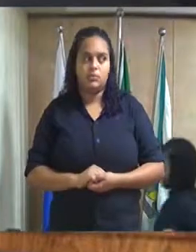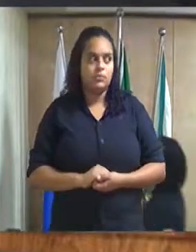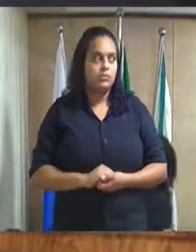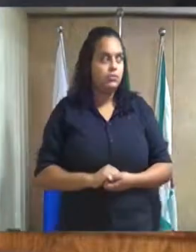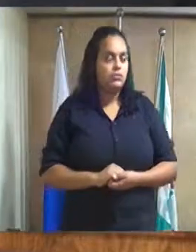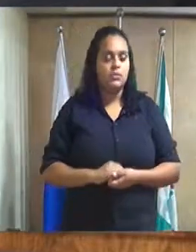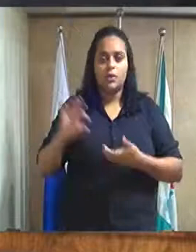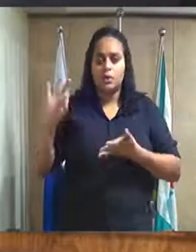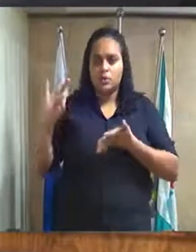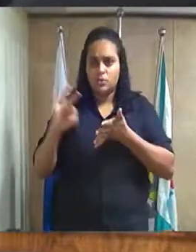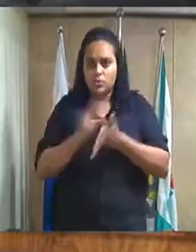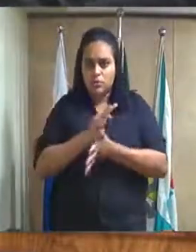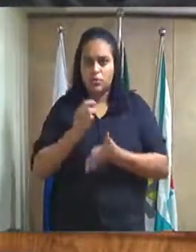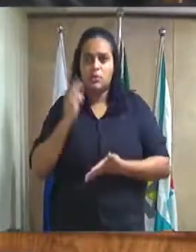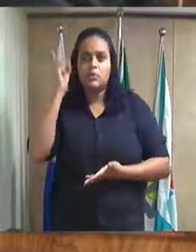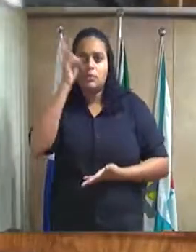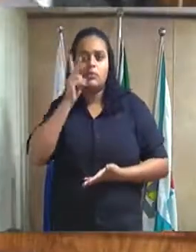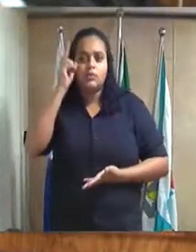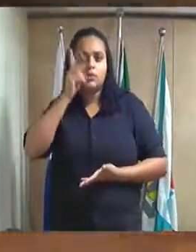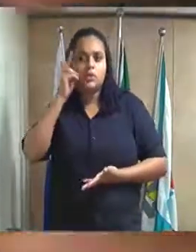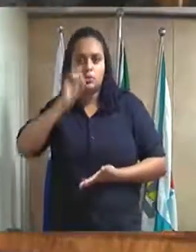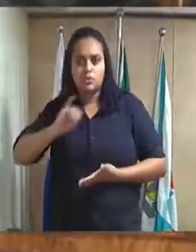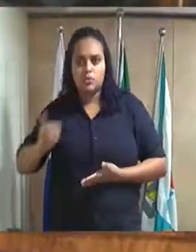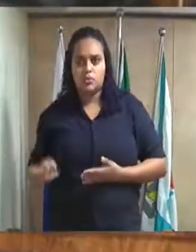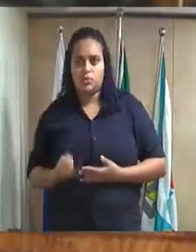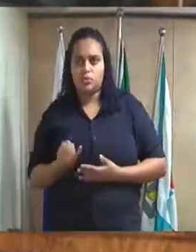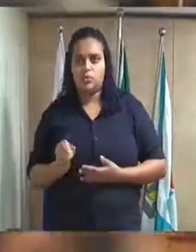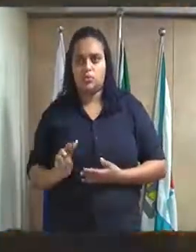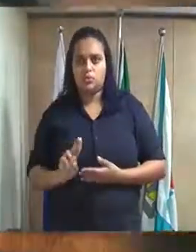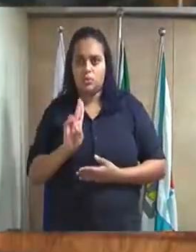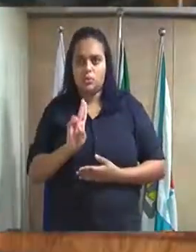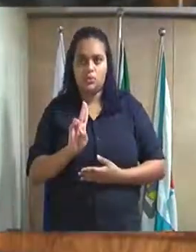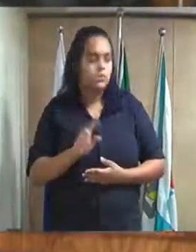Por ordem de inscrição, vereador Júnior Wills.